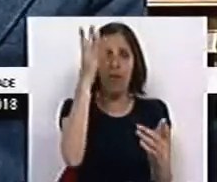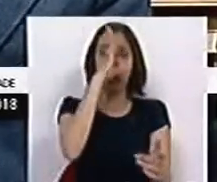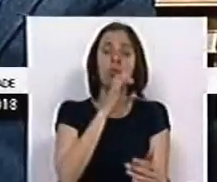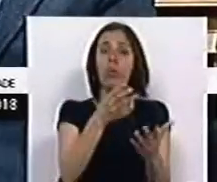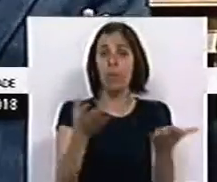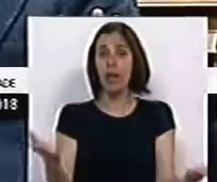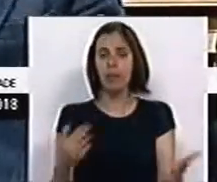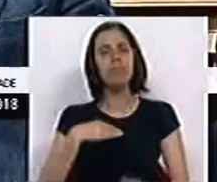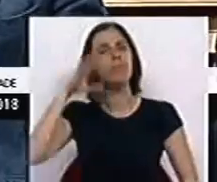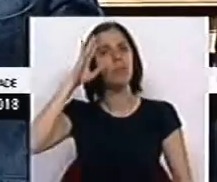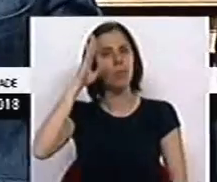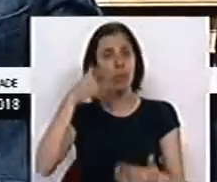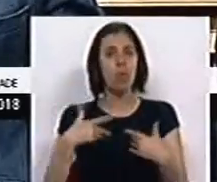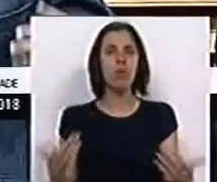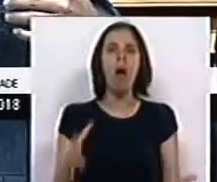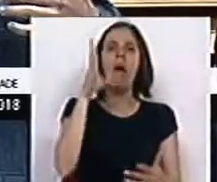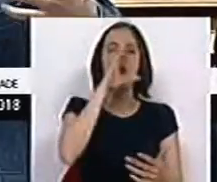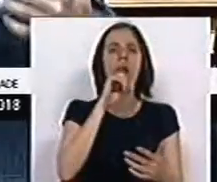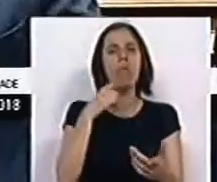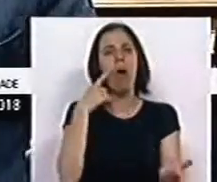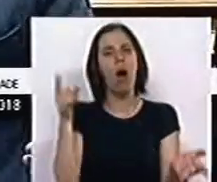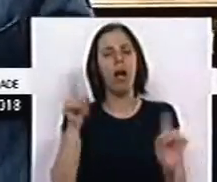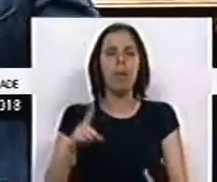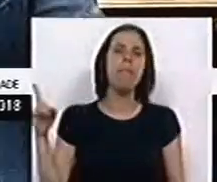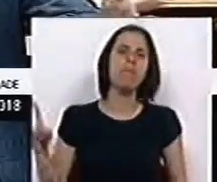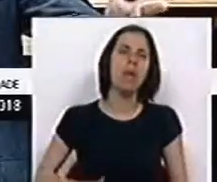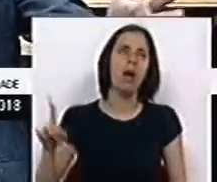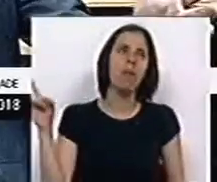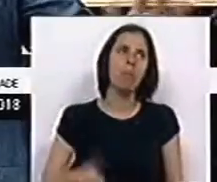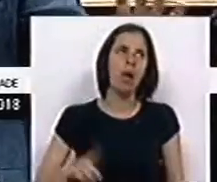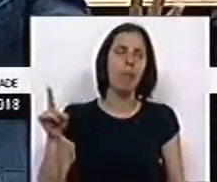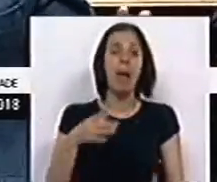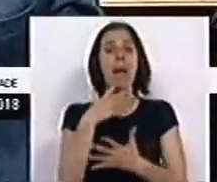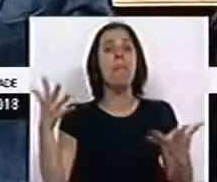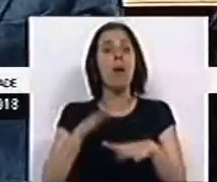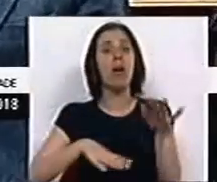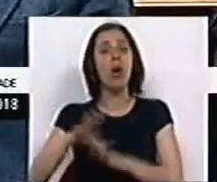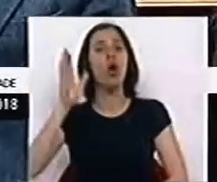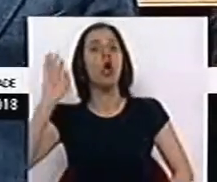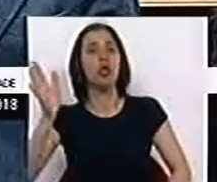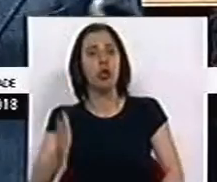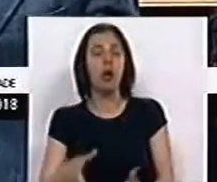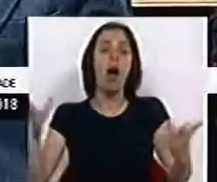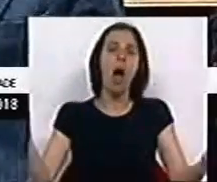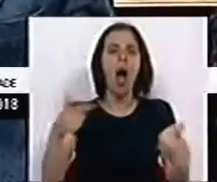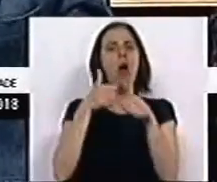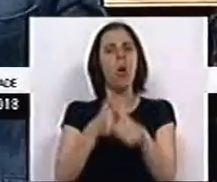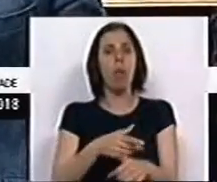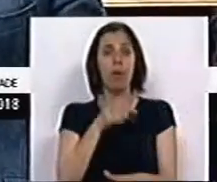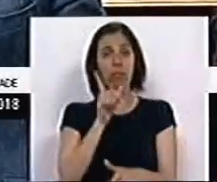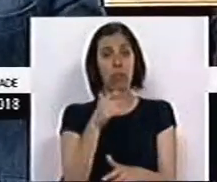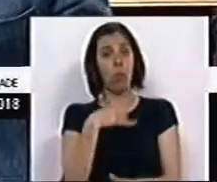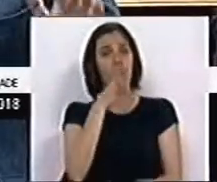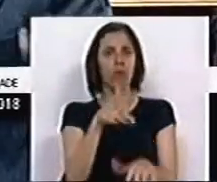do Governo. Eu sei que o Governo pode repetir à exaustão aquilo que a maioria já fez, que é dizer que cumpriu a